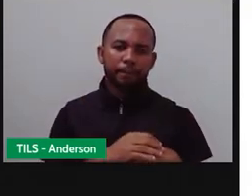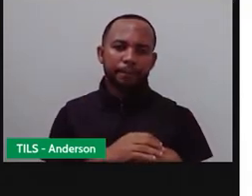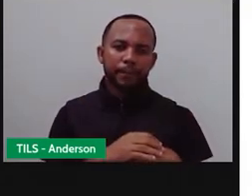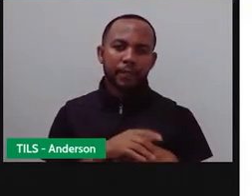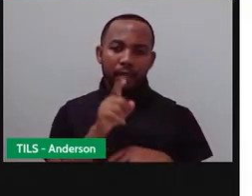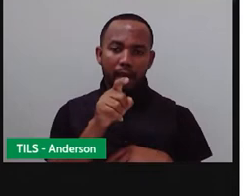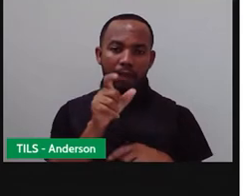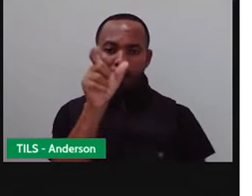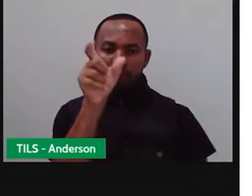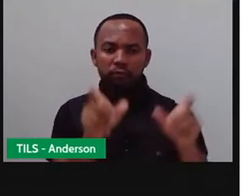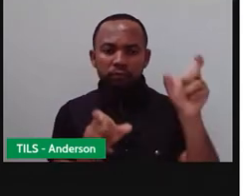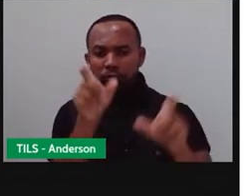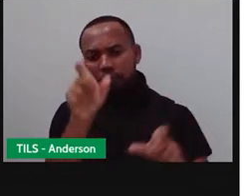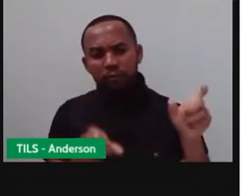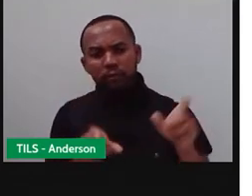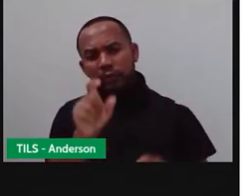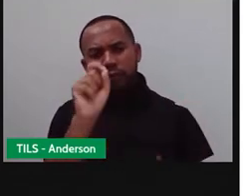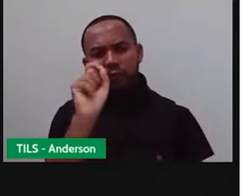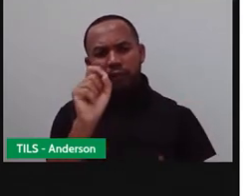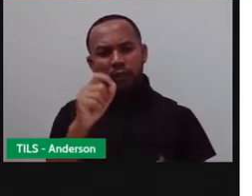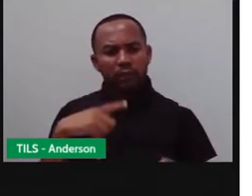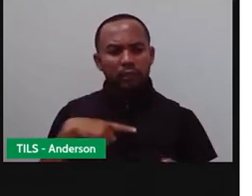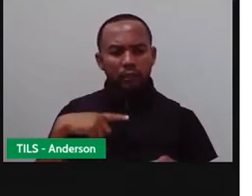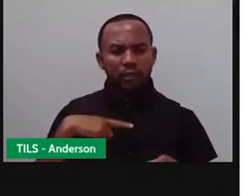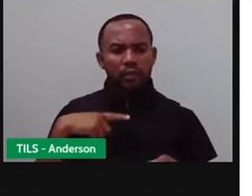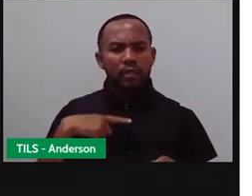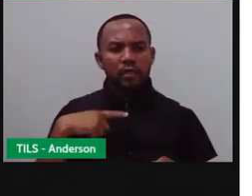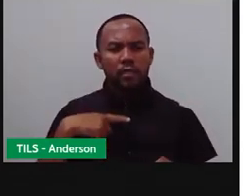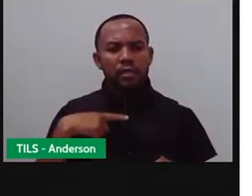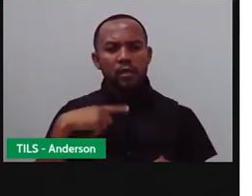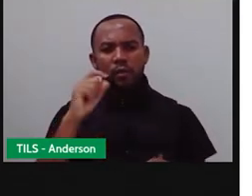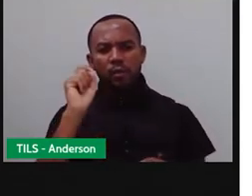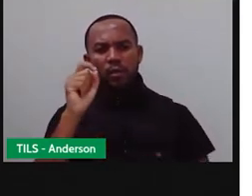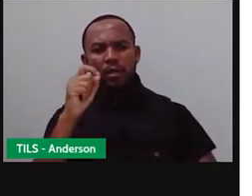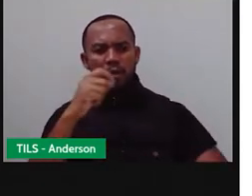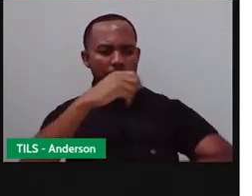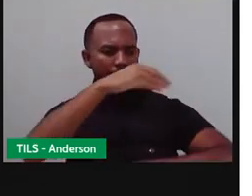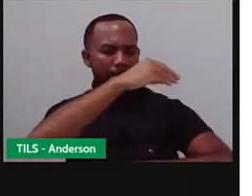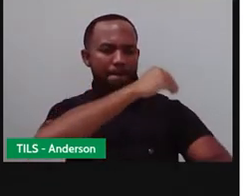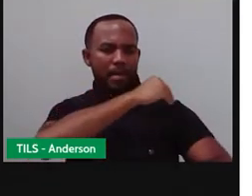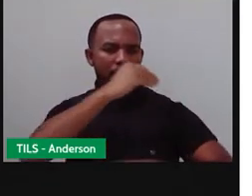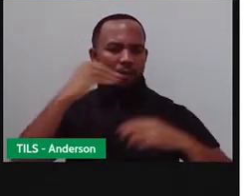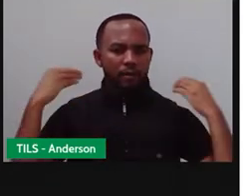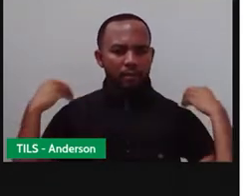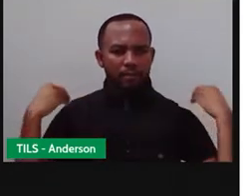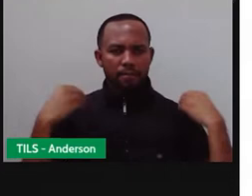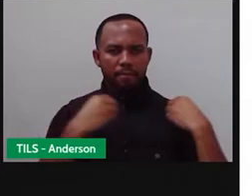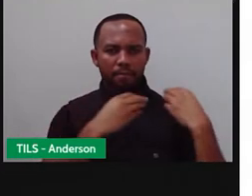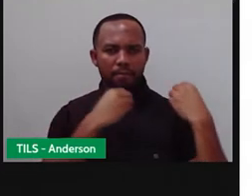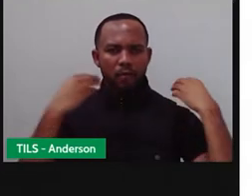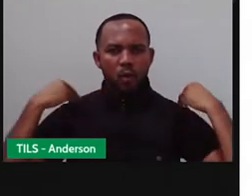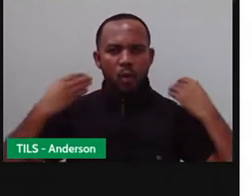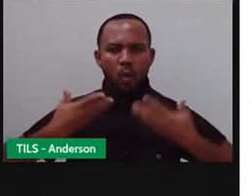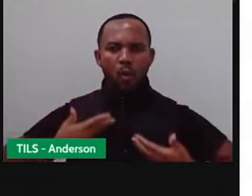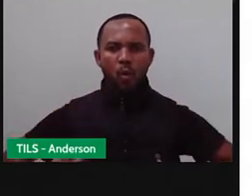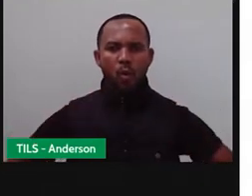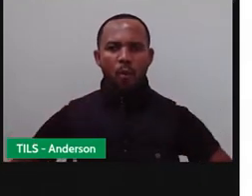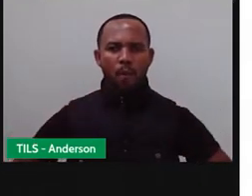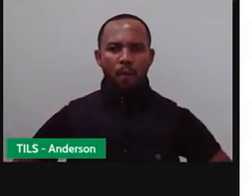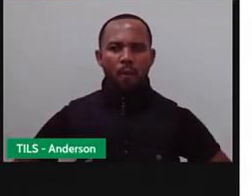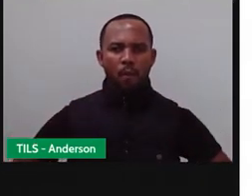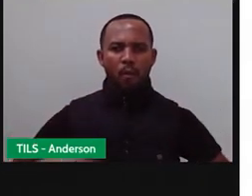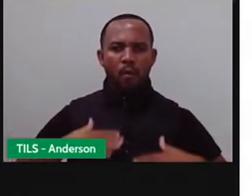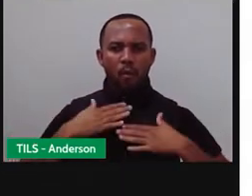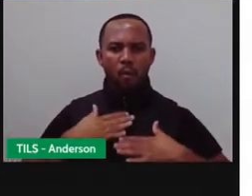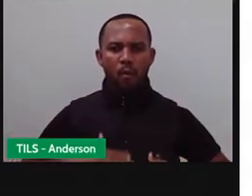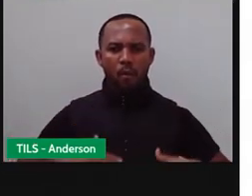característica das aves é ter um corpo coberto por penas, não é isso? As aves, elas